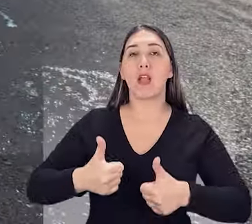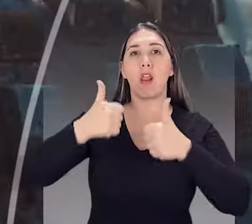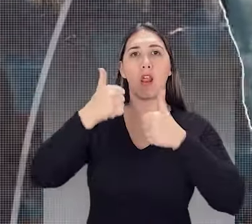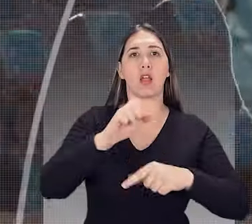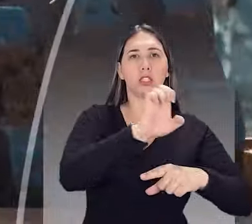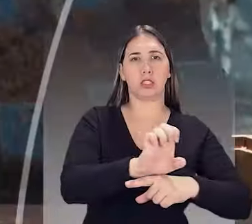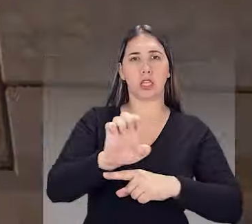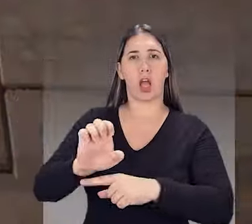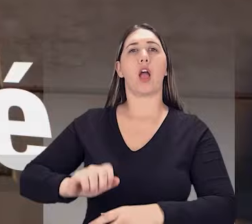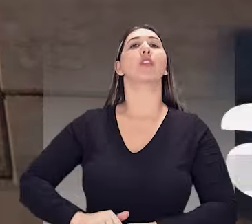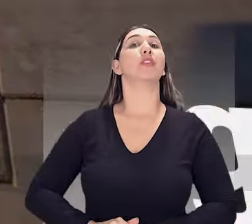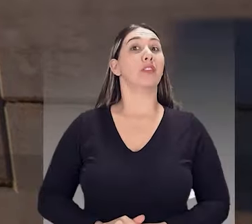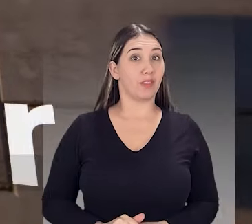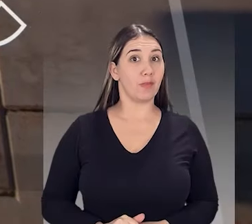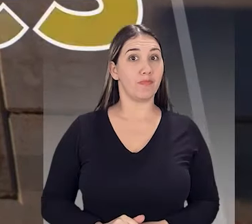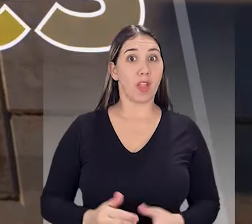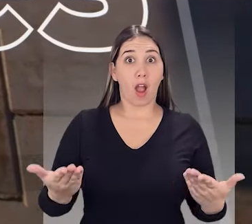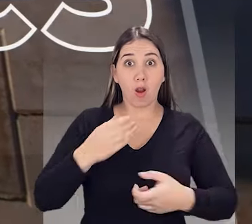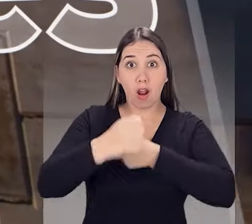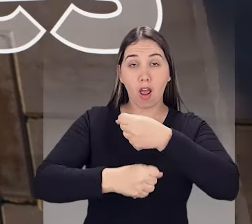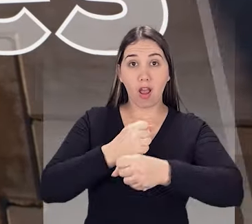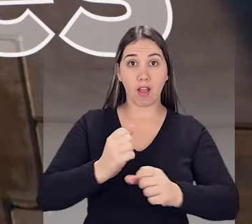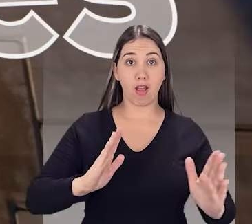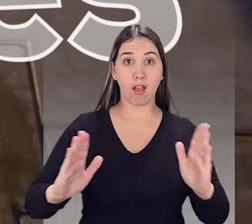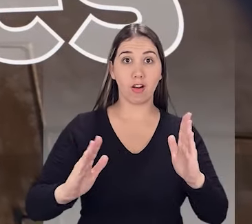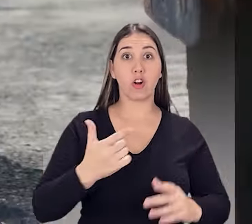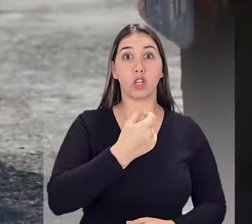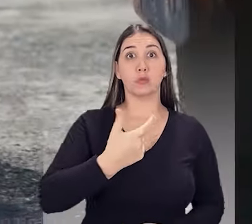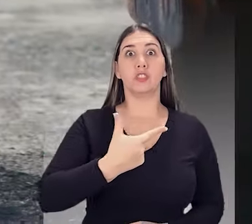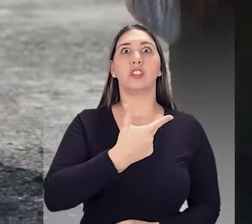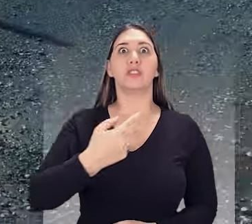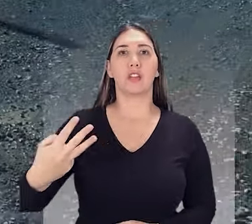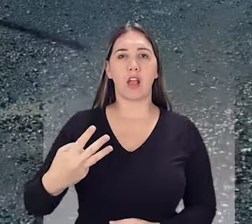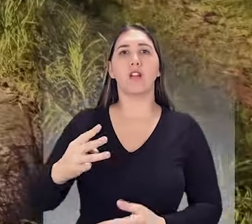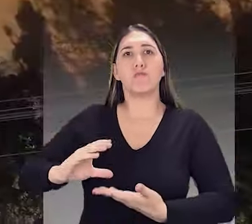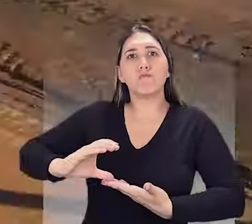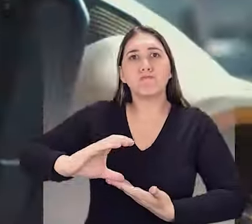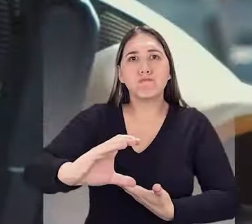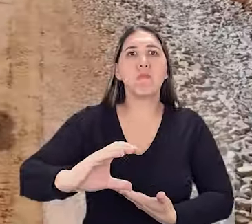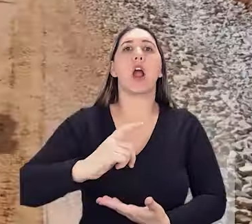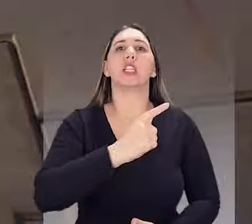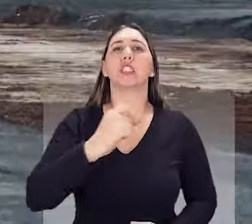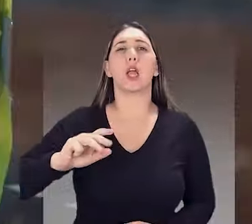Somente este ano, mais de 100 milhões já foram destinados a essas obras.